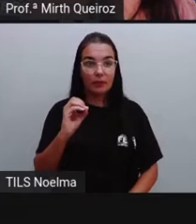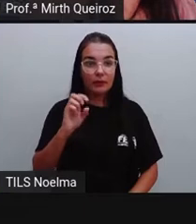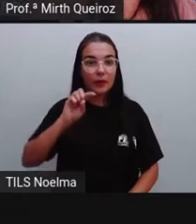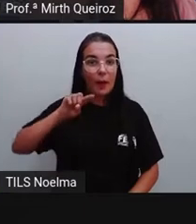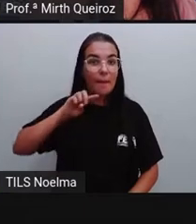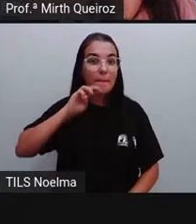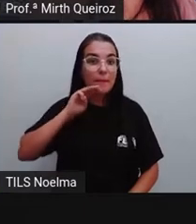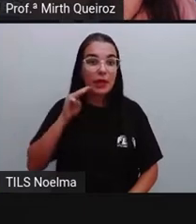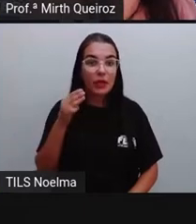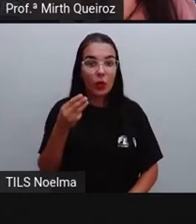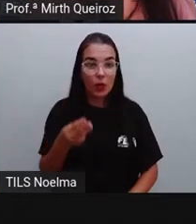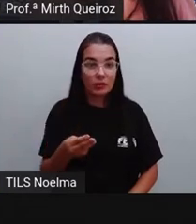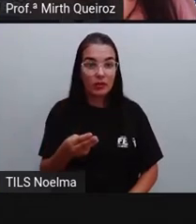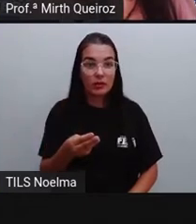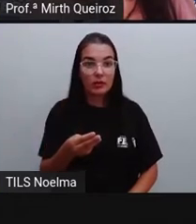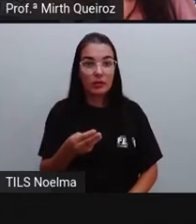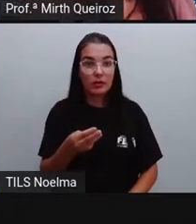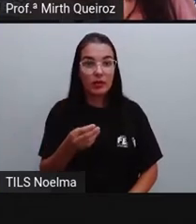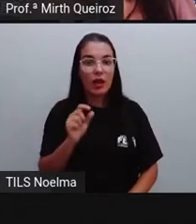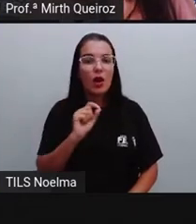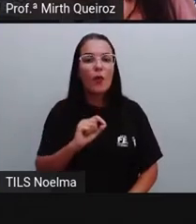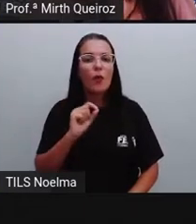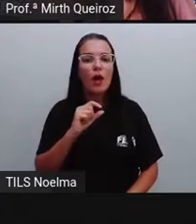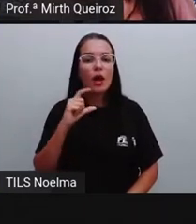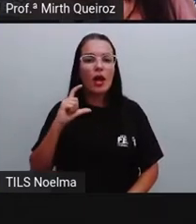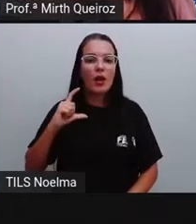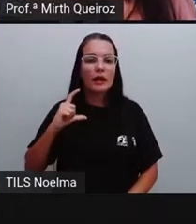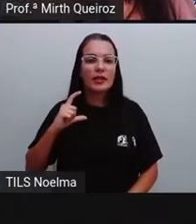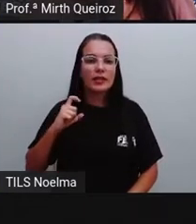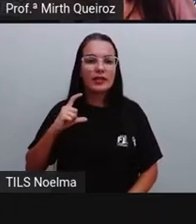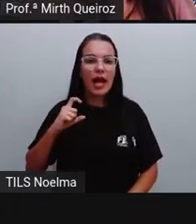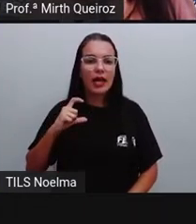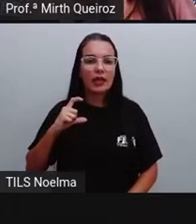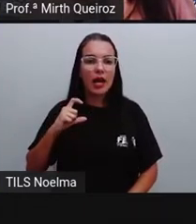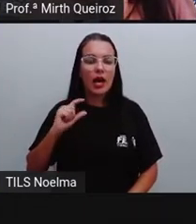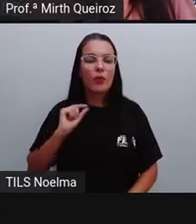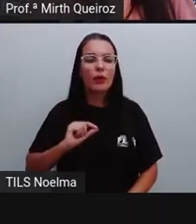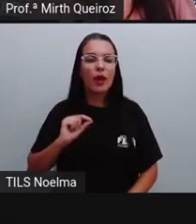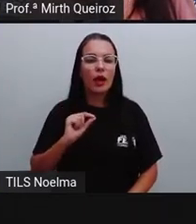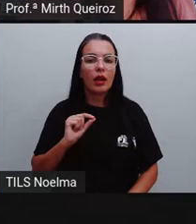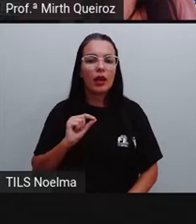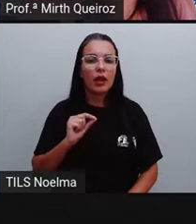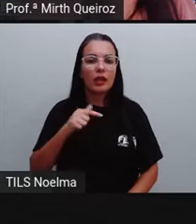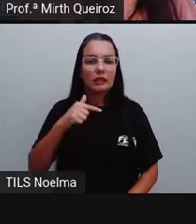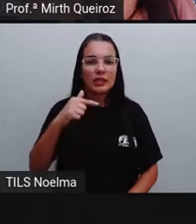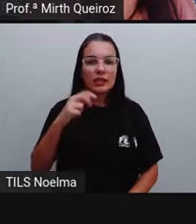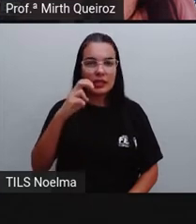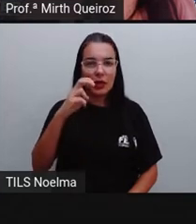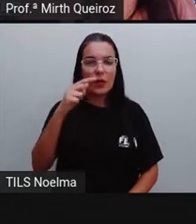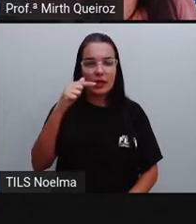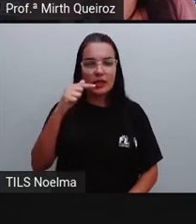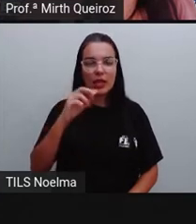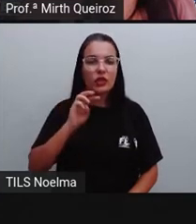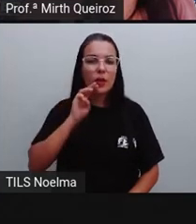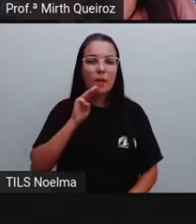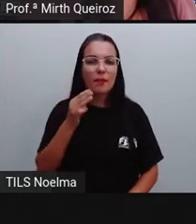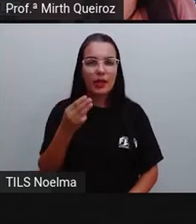E o Instagram estava com 57